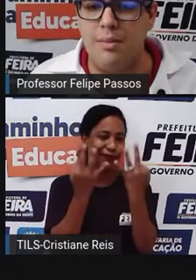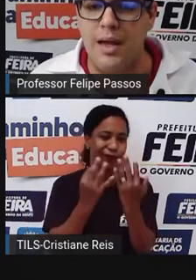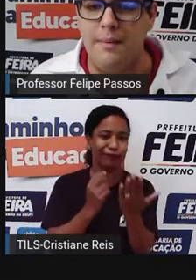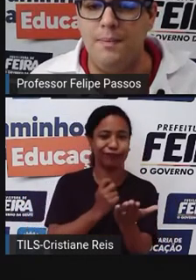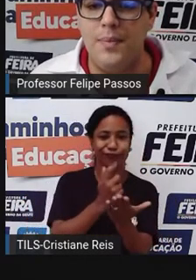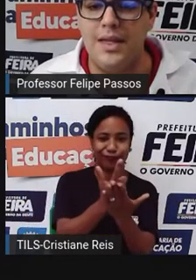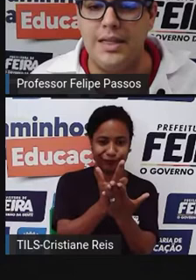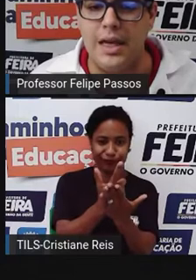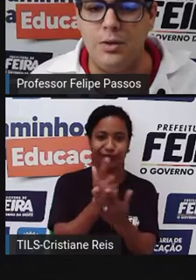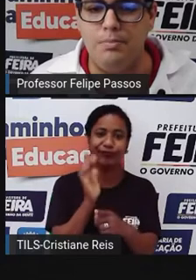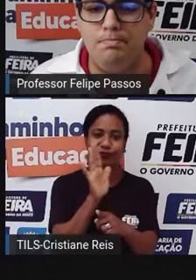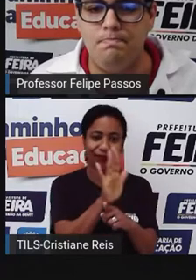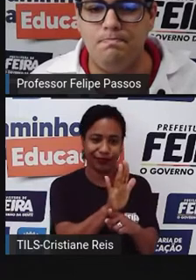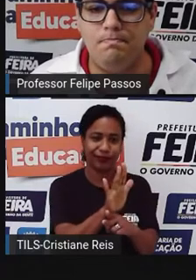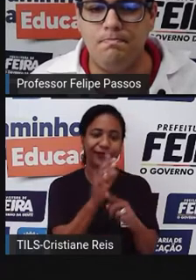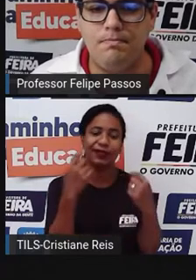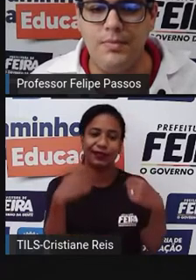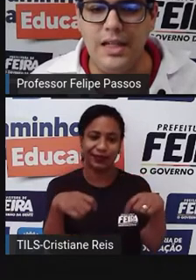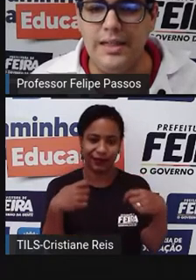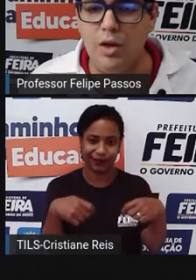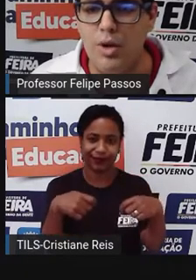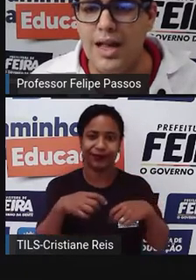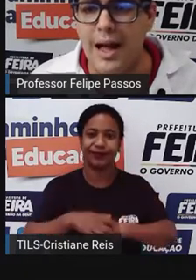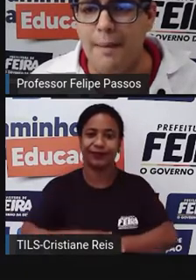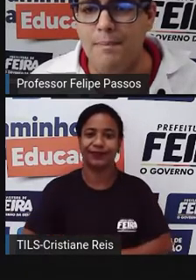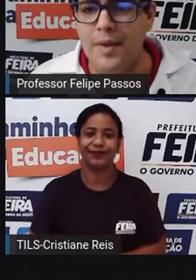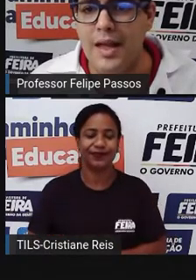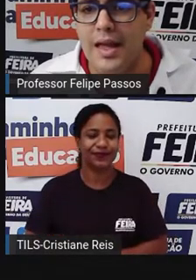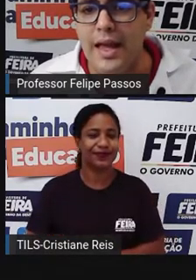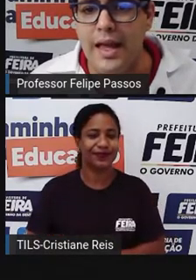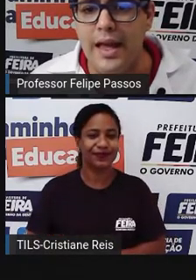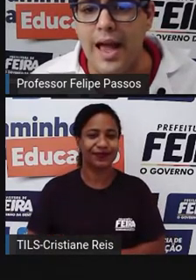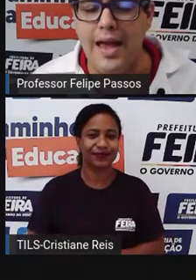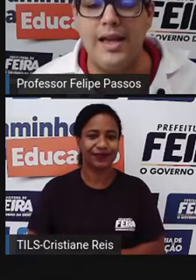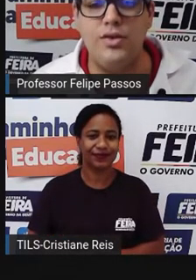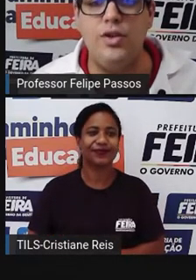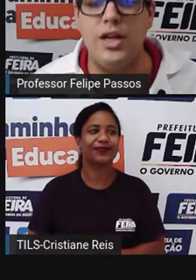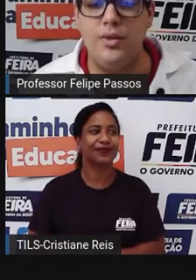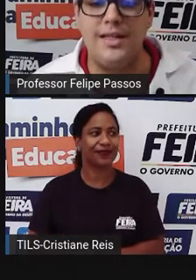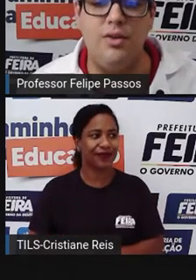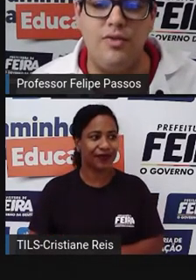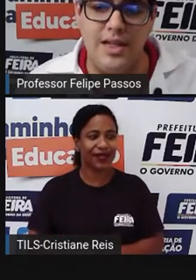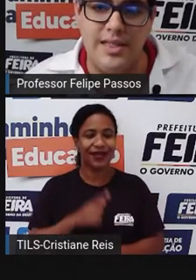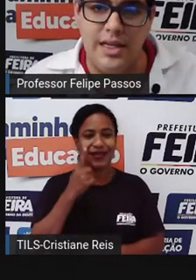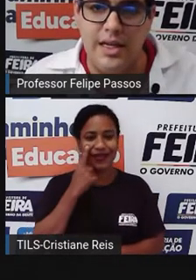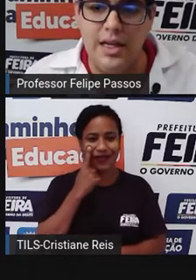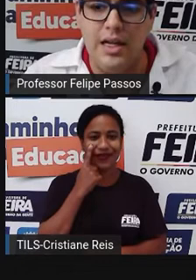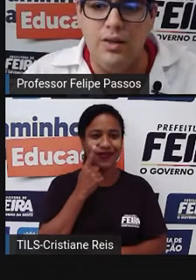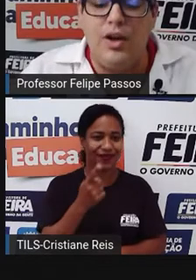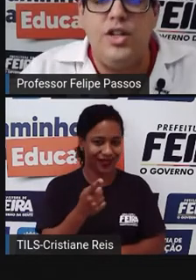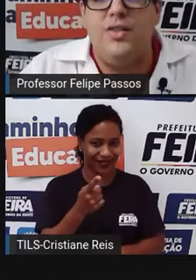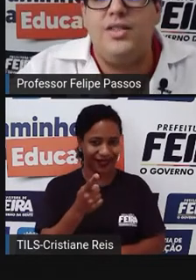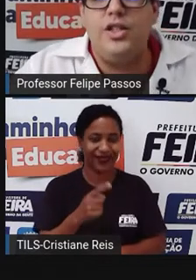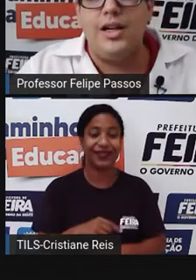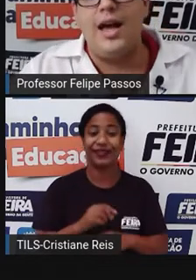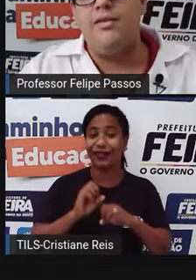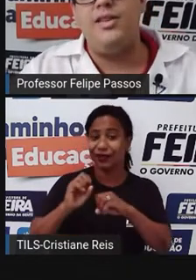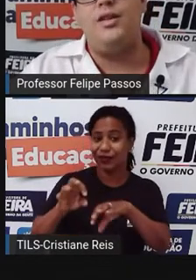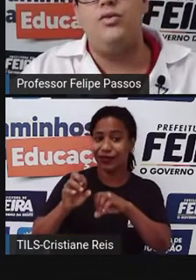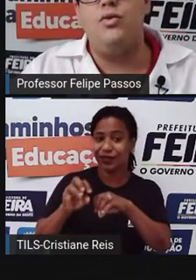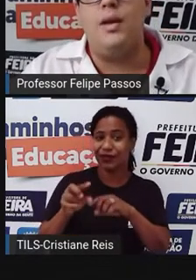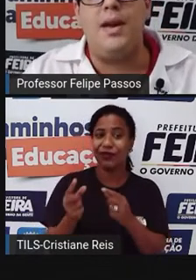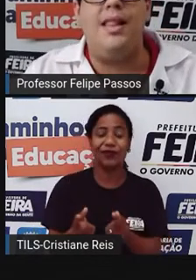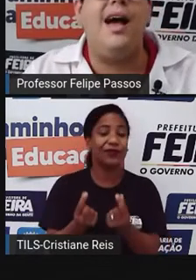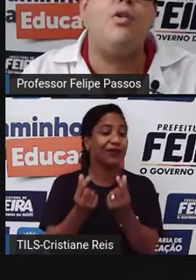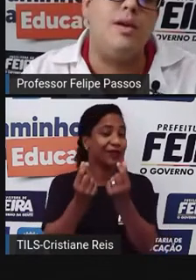custos também, certo? Então, bora lá. Aí é que surge a educação financeira. Não adianta você chegar na